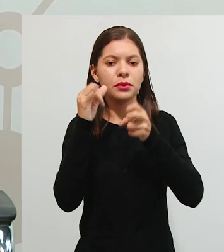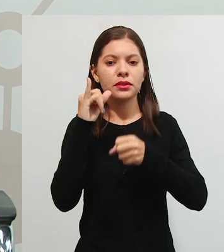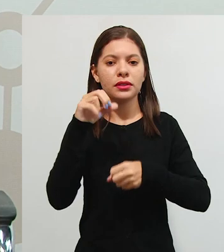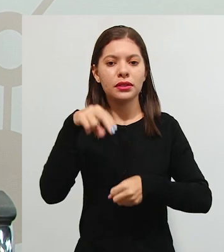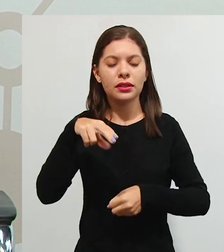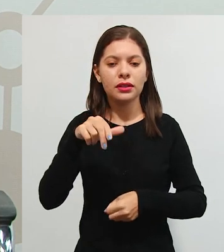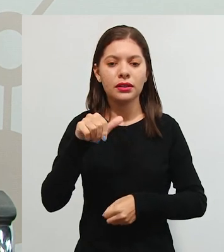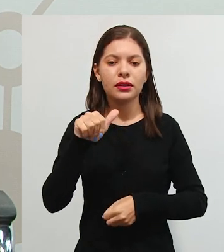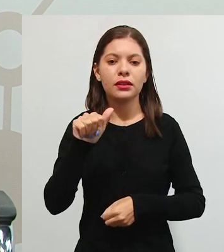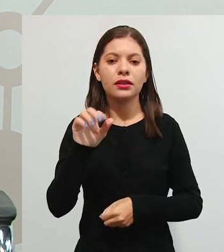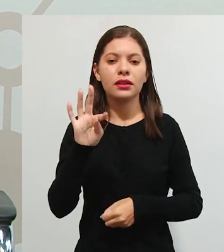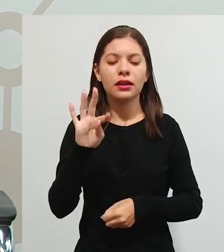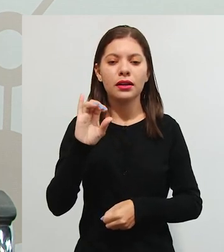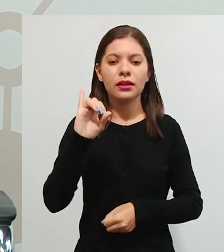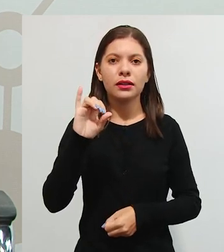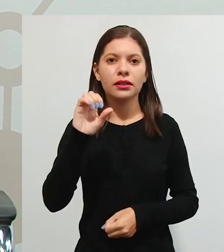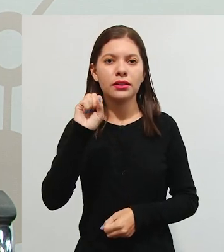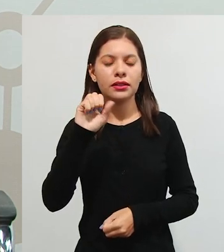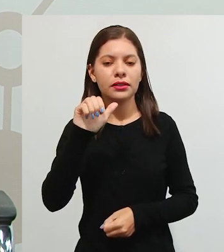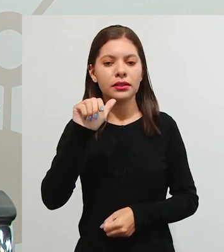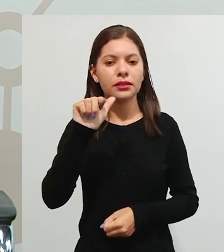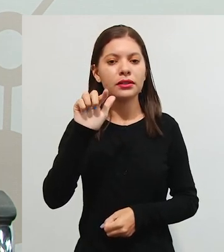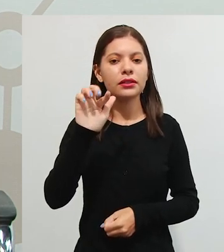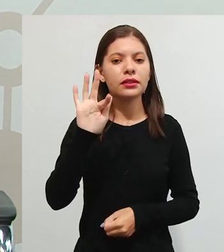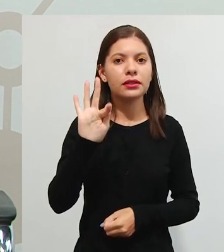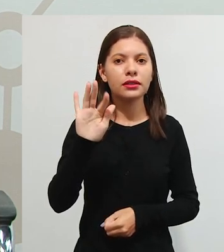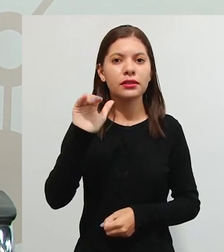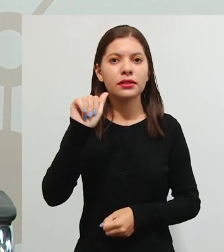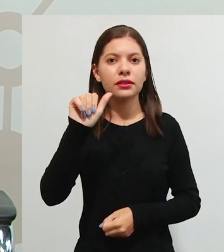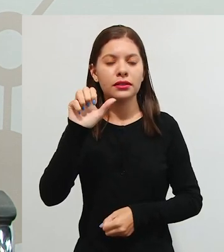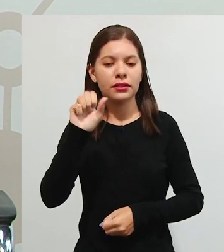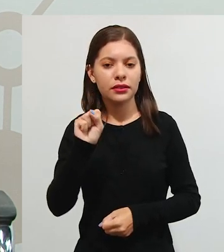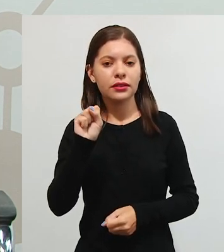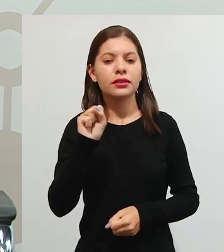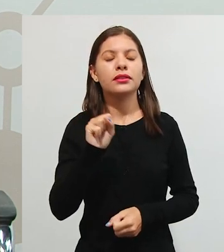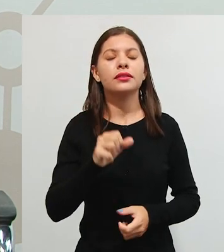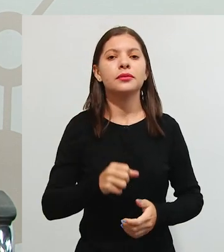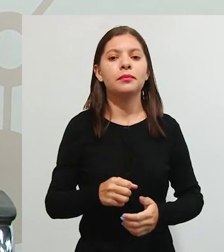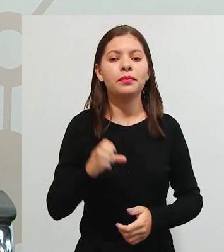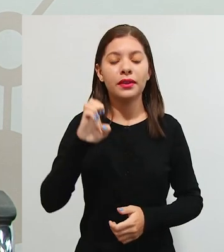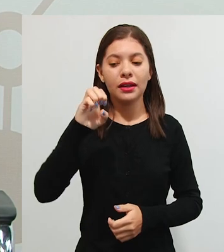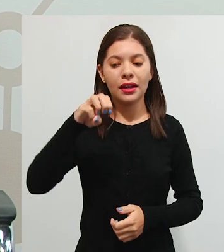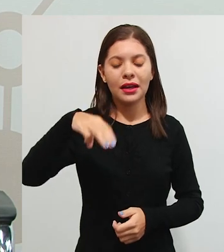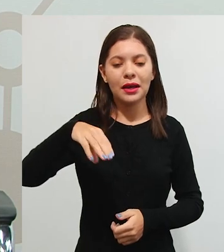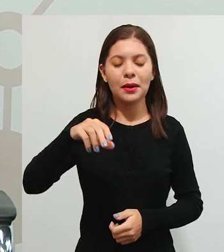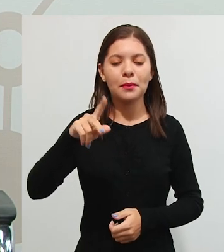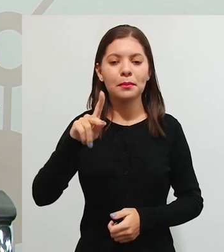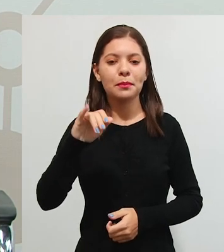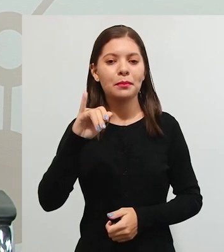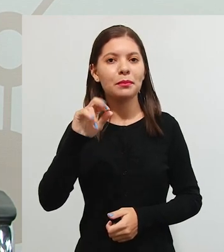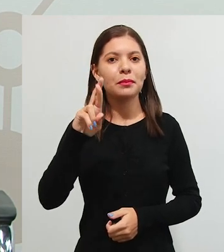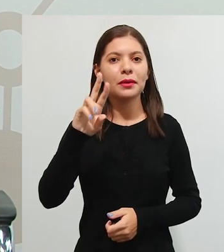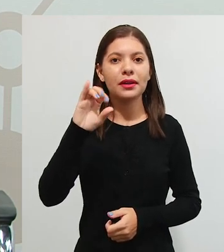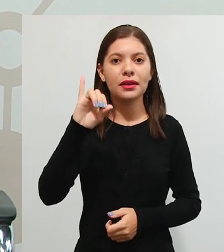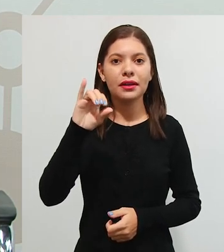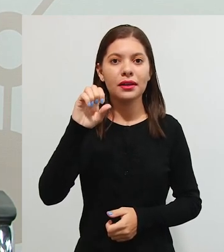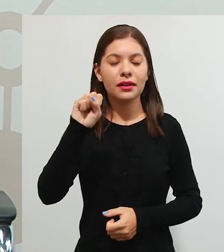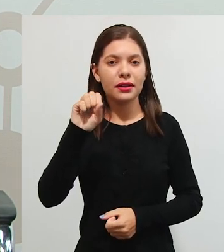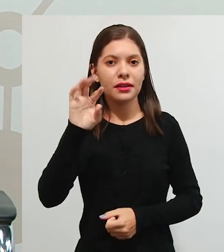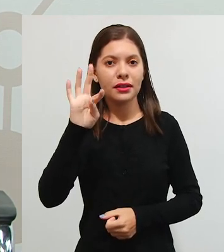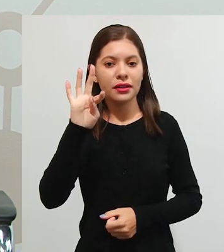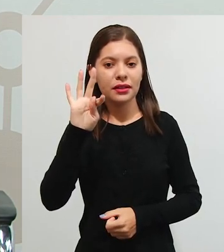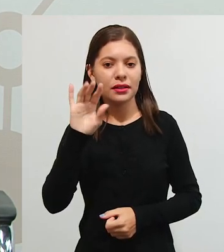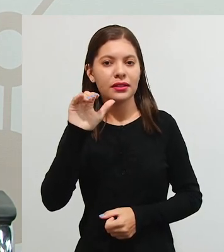ambientalistas, também conhecidas como concepções empiristas e a concepção